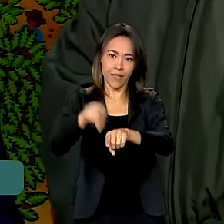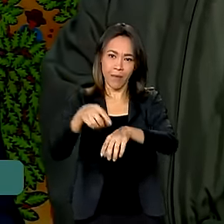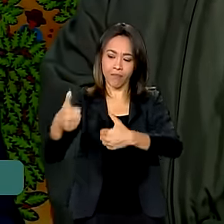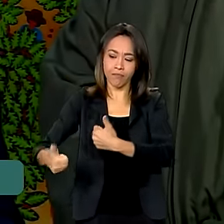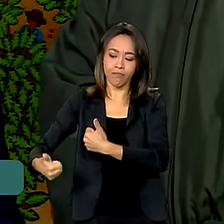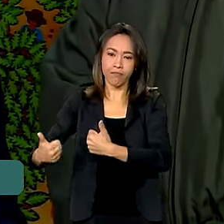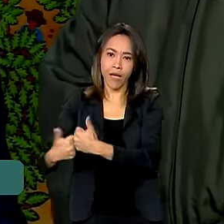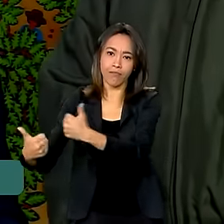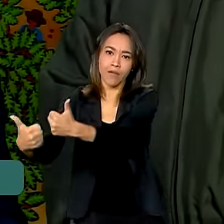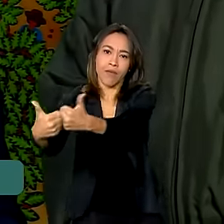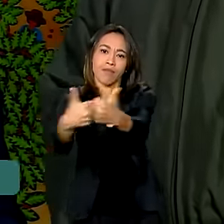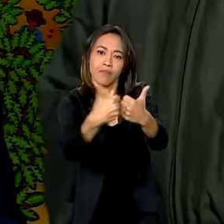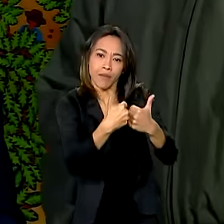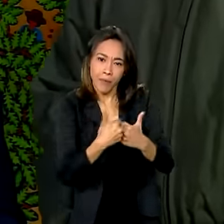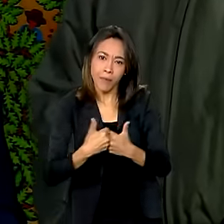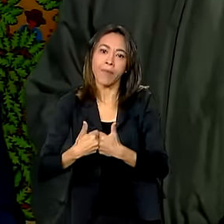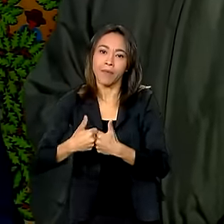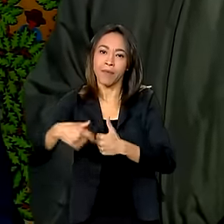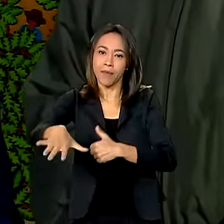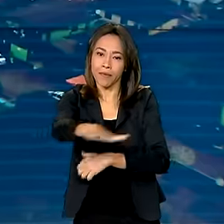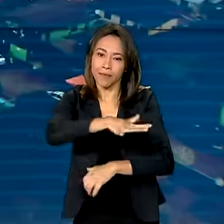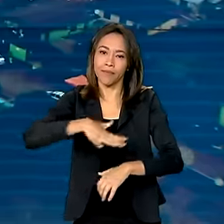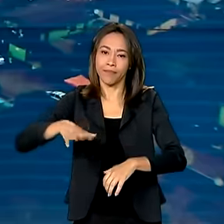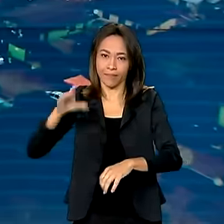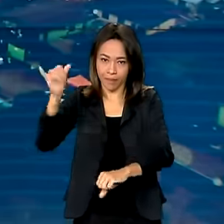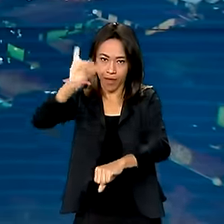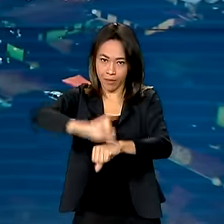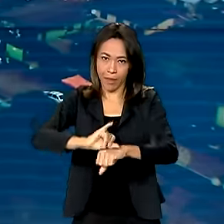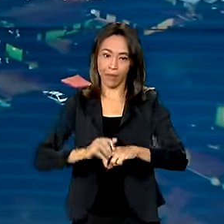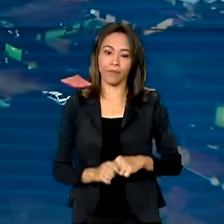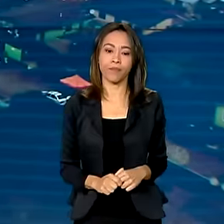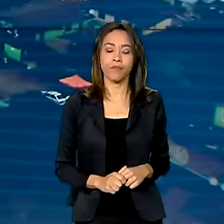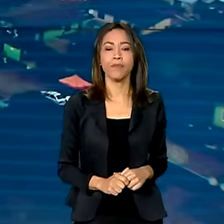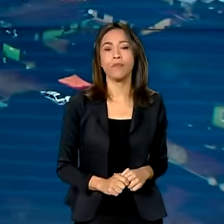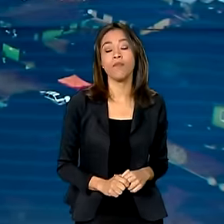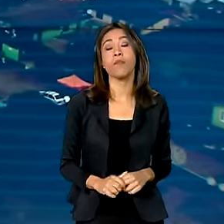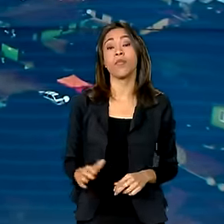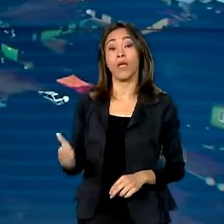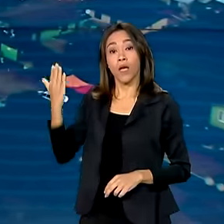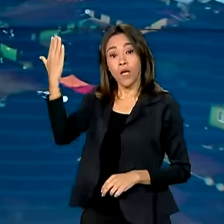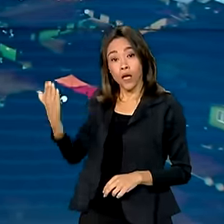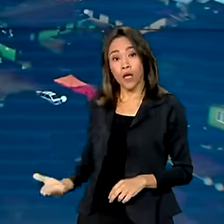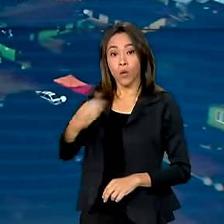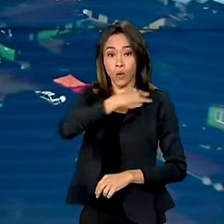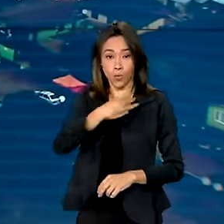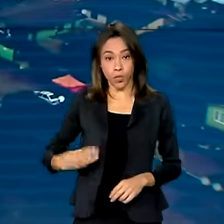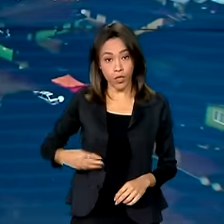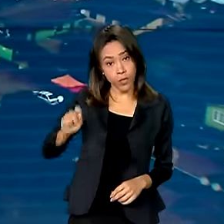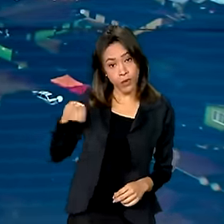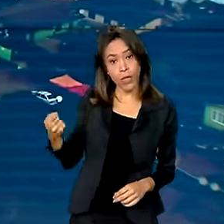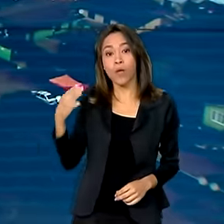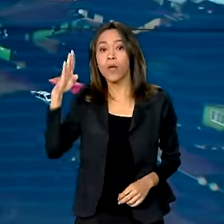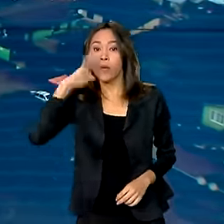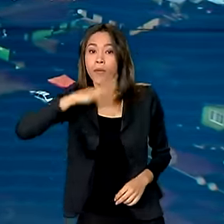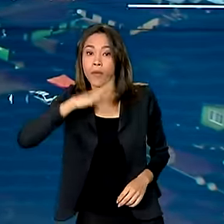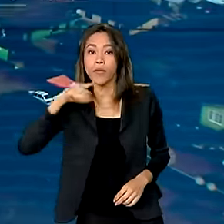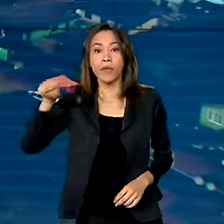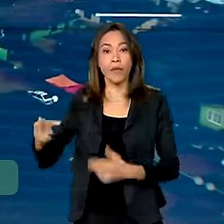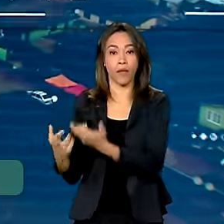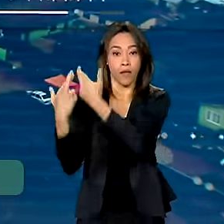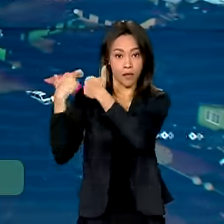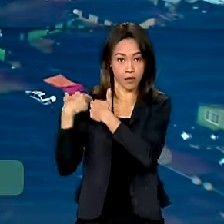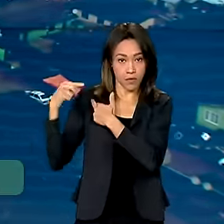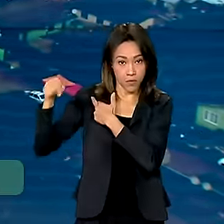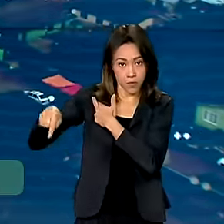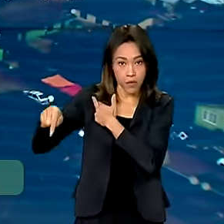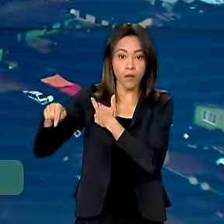metropolitana. O ministro Paulo Pimenta, da Secretaria Extraordinária de Apoio à Reconstrução do